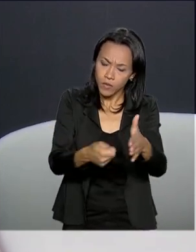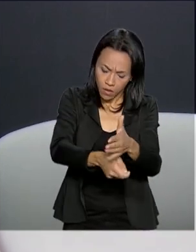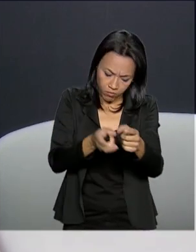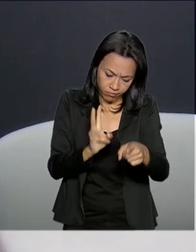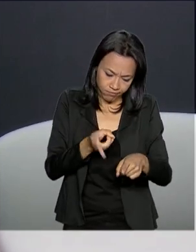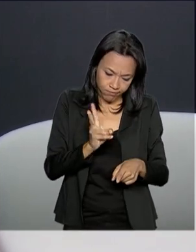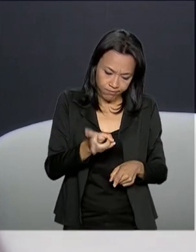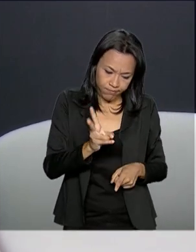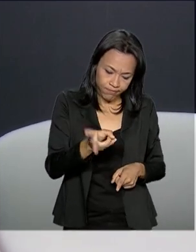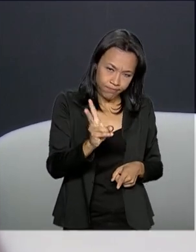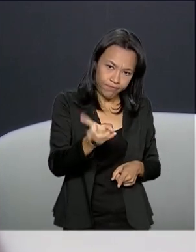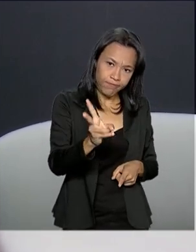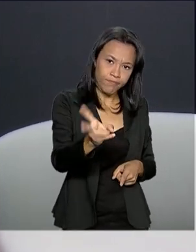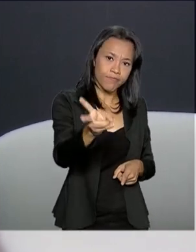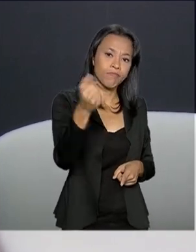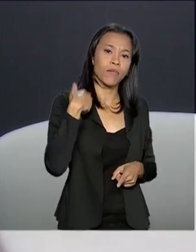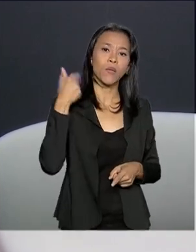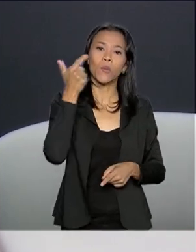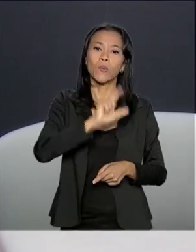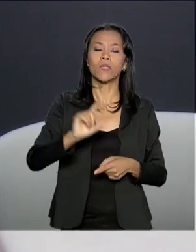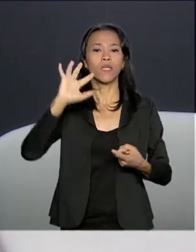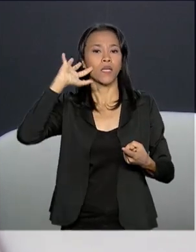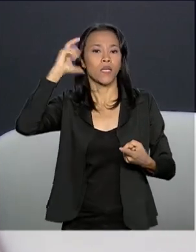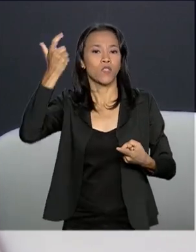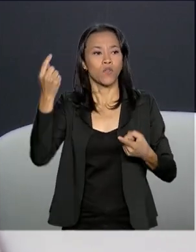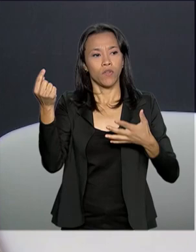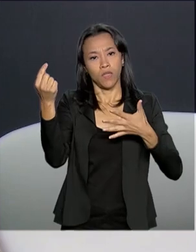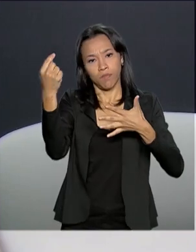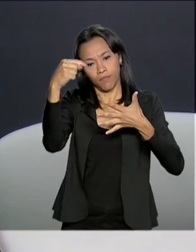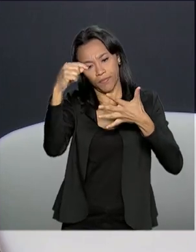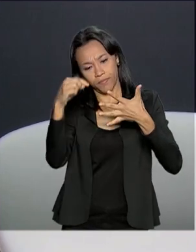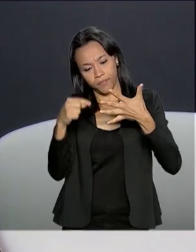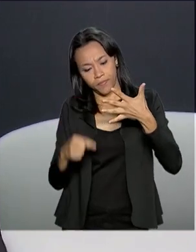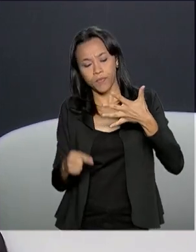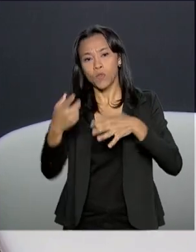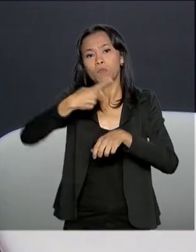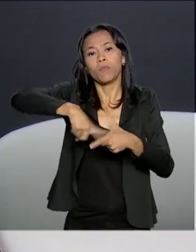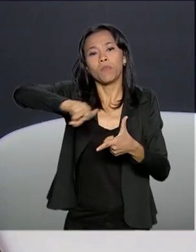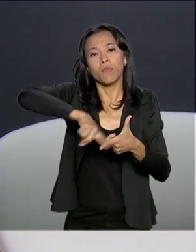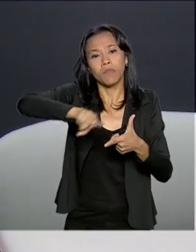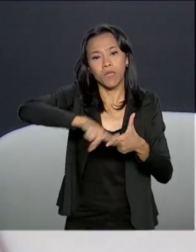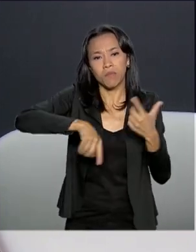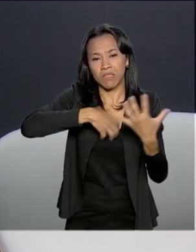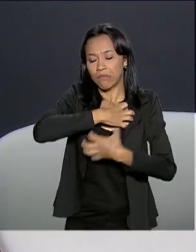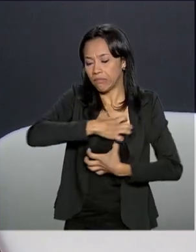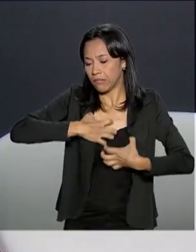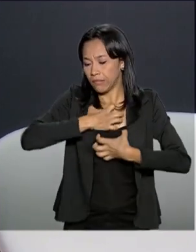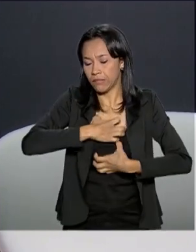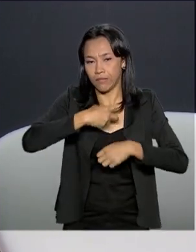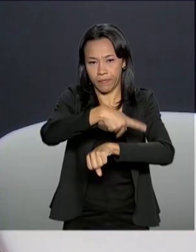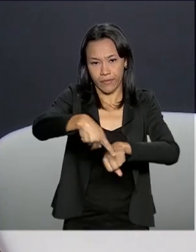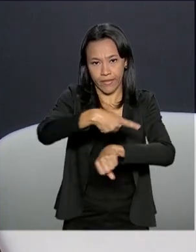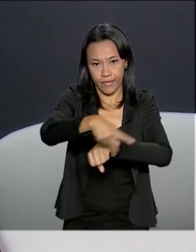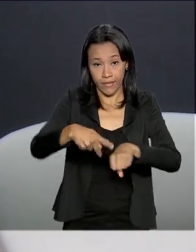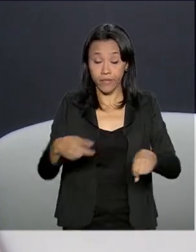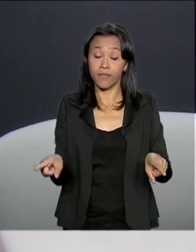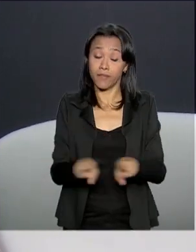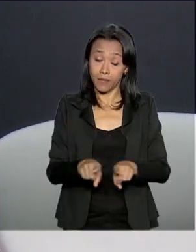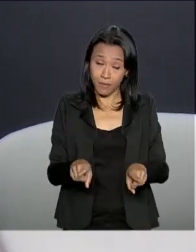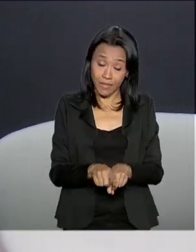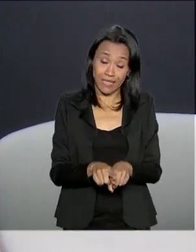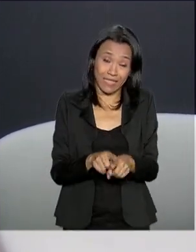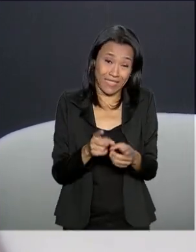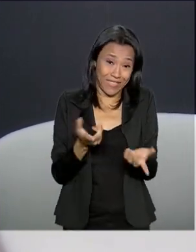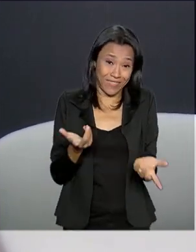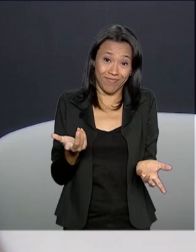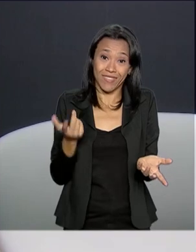buscar a solução dos problemas que afrige o nosso país, de modo que o gargalo que nós estamos metidos,